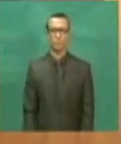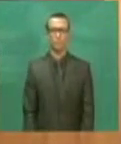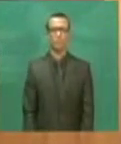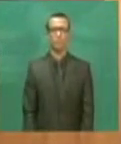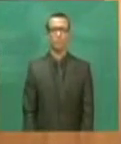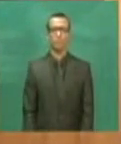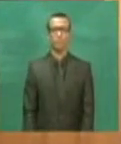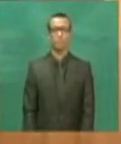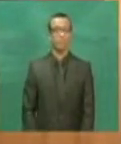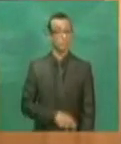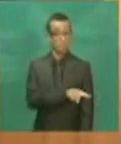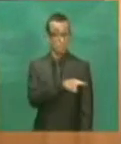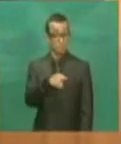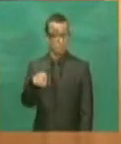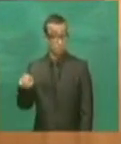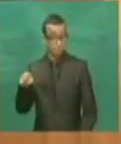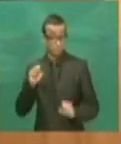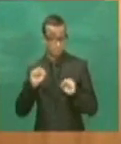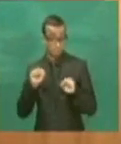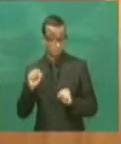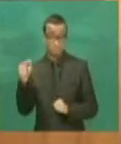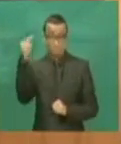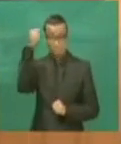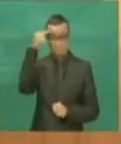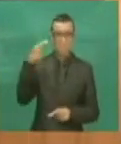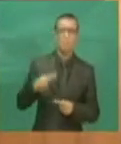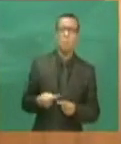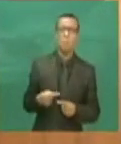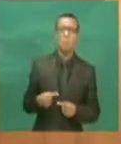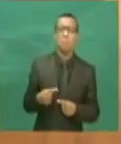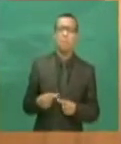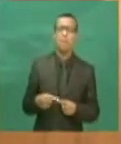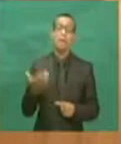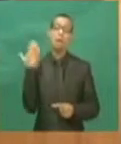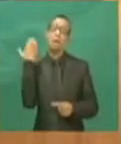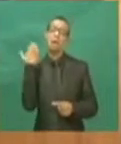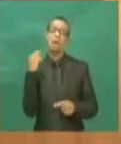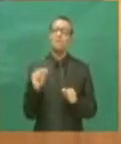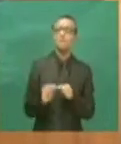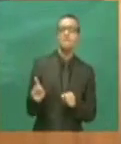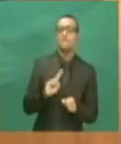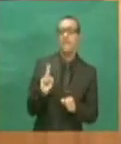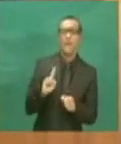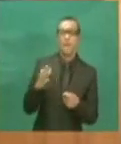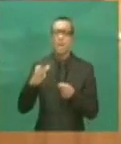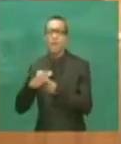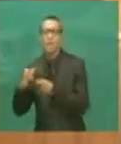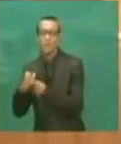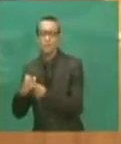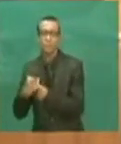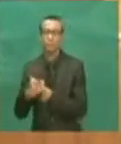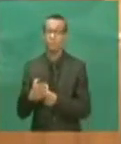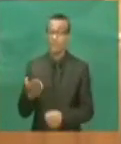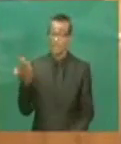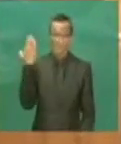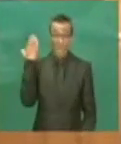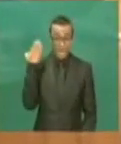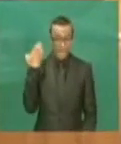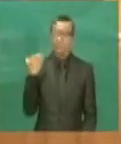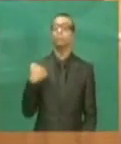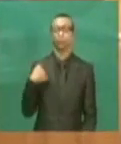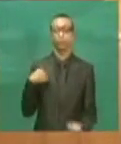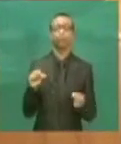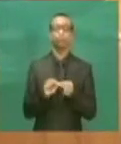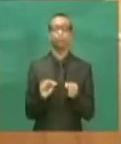Alguém pode dizer assim, porque não fizeste e não cobraste isso antes. Eu não cobrei, eu fiz